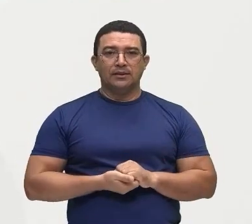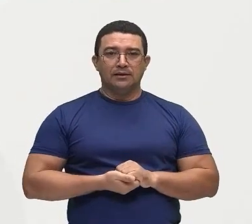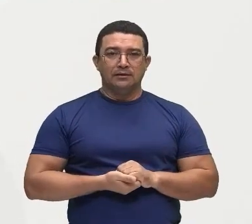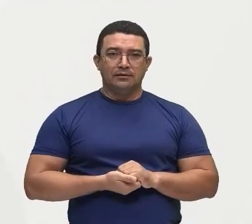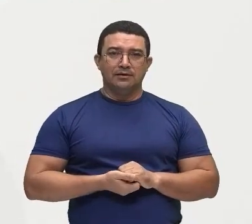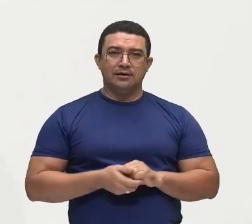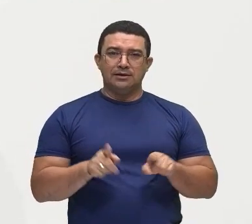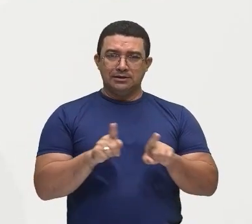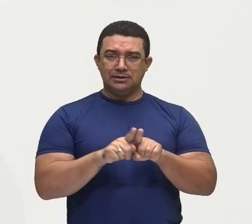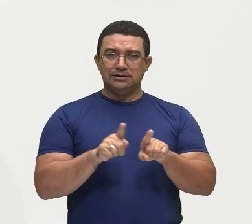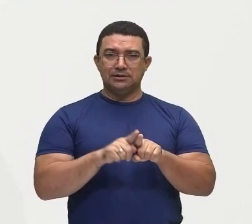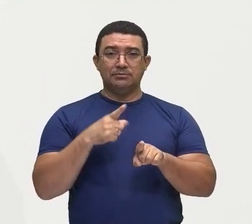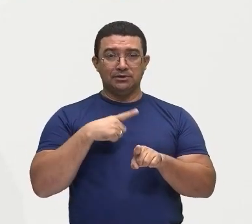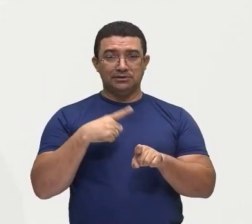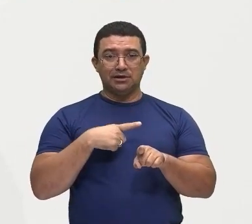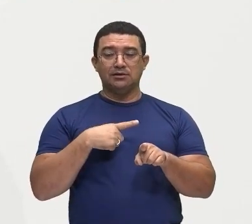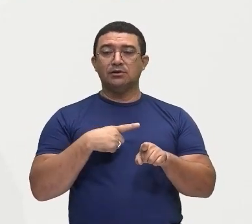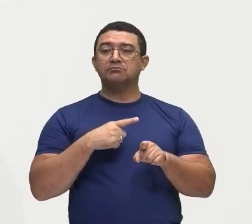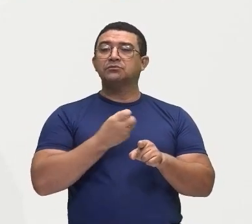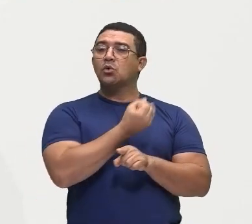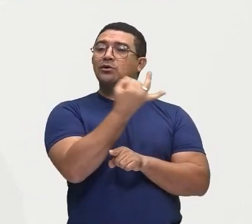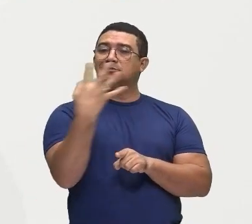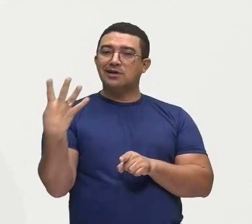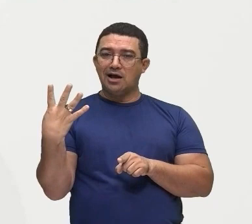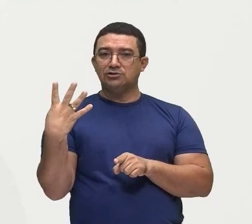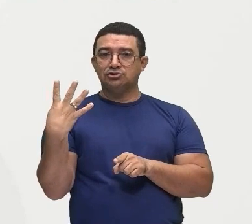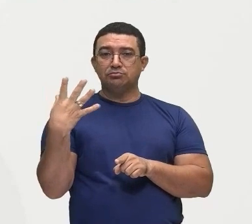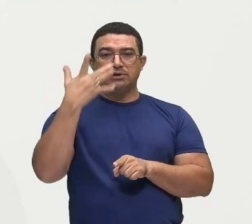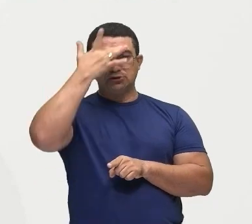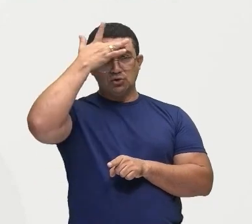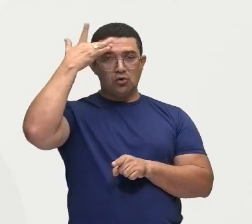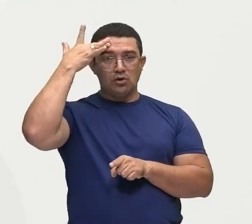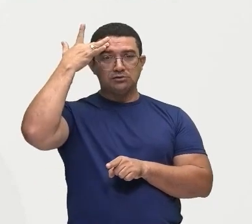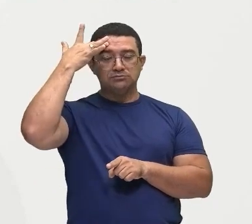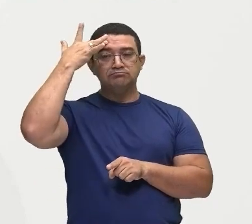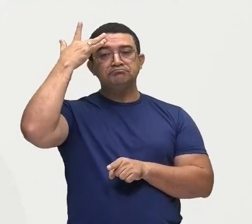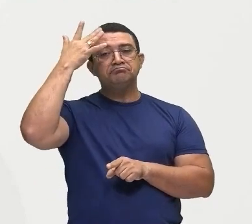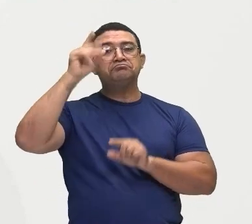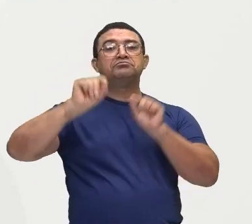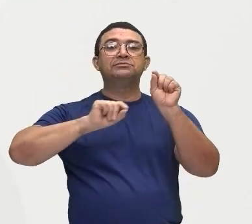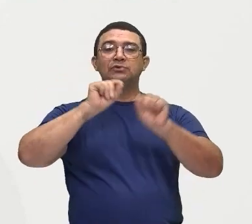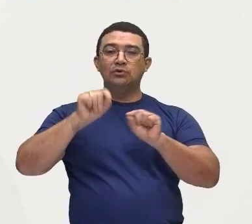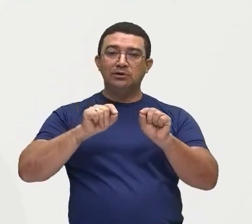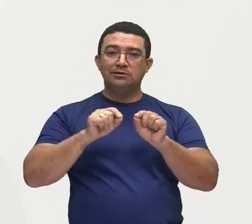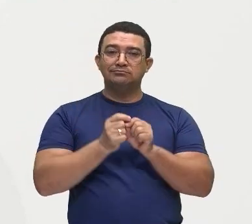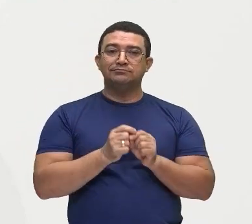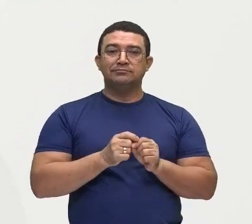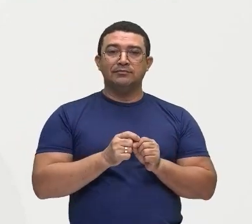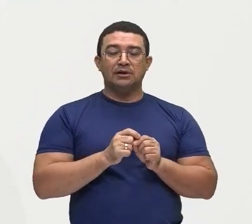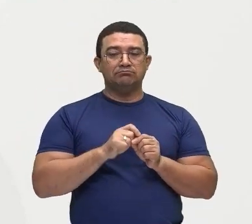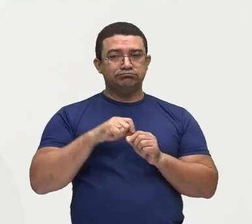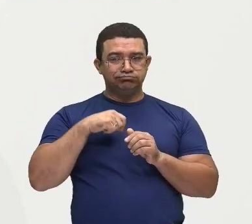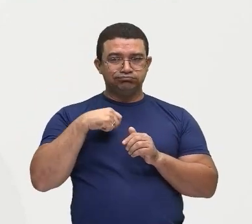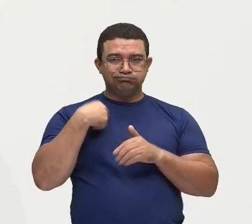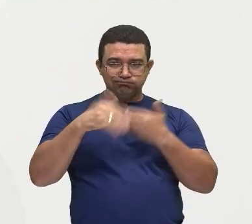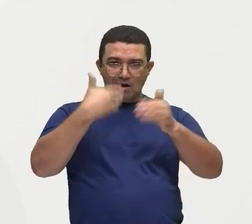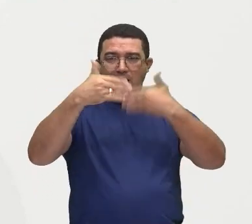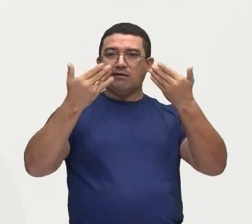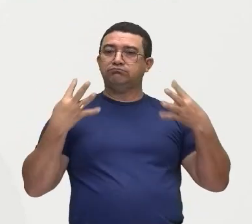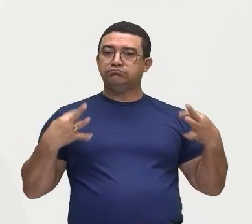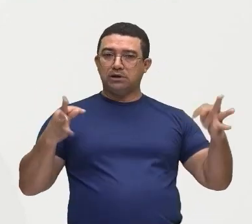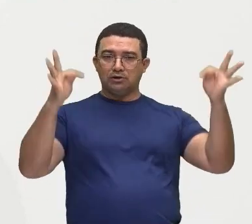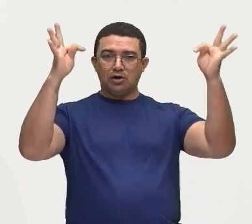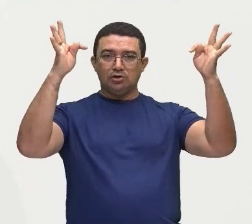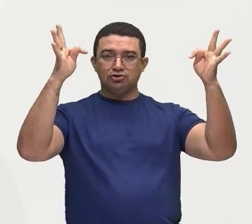Através aí dos meios de transportes mais modernos, ocasionado pelo avanço tecnológico, né?